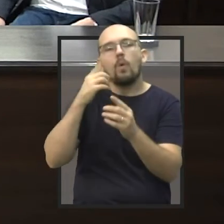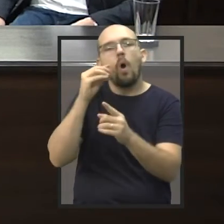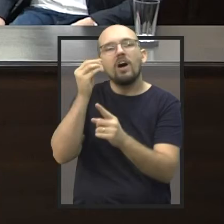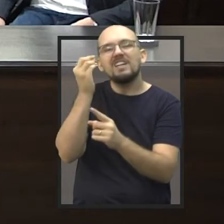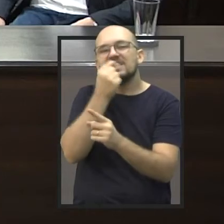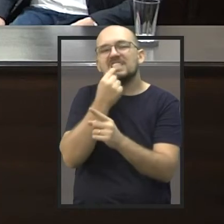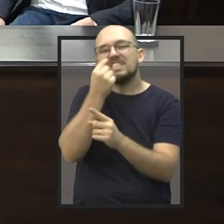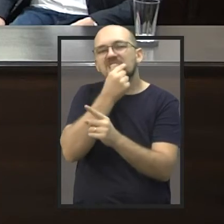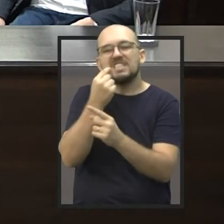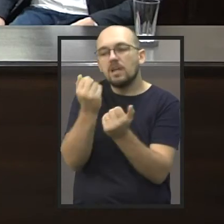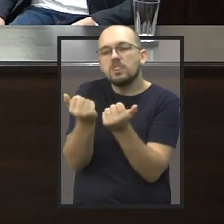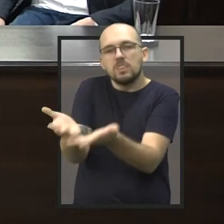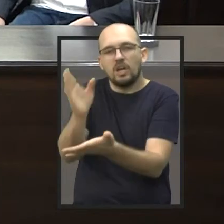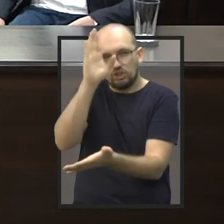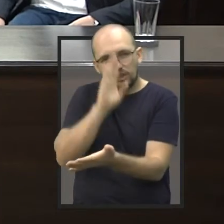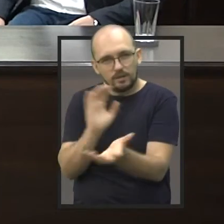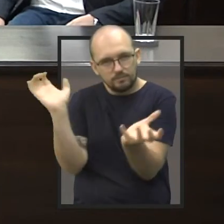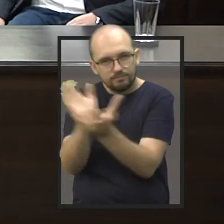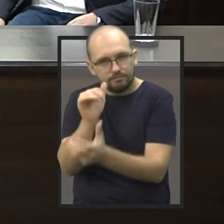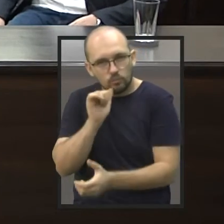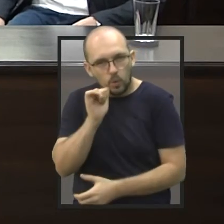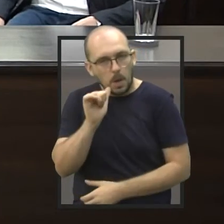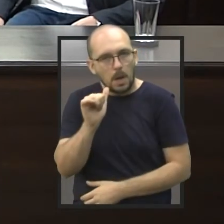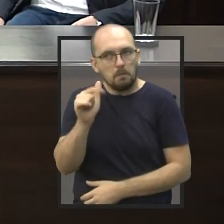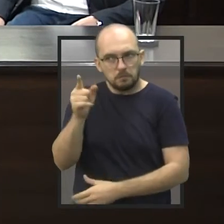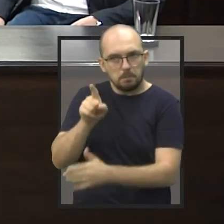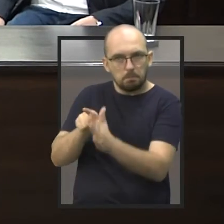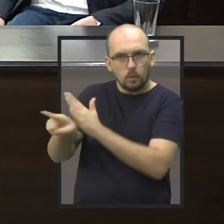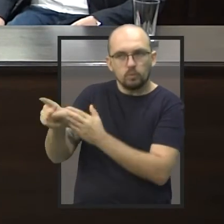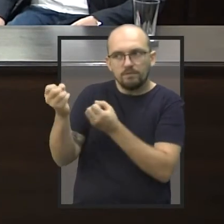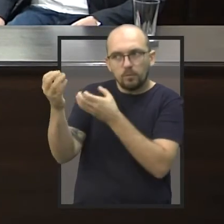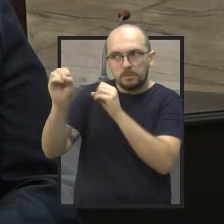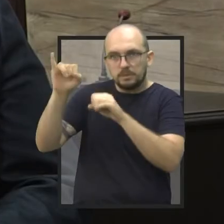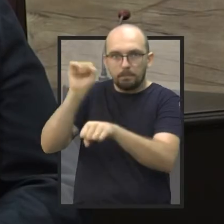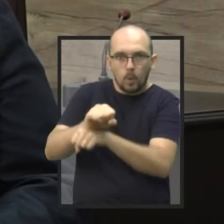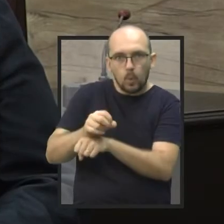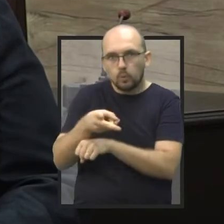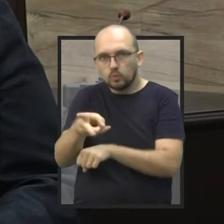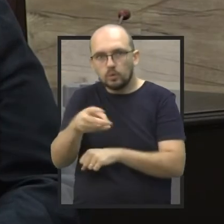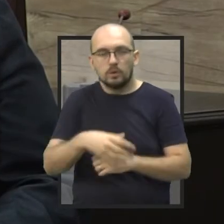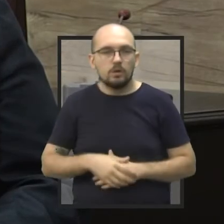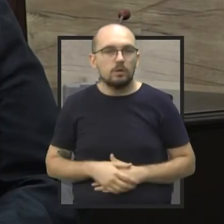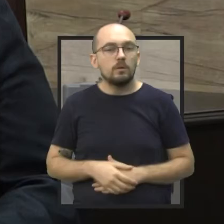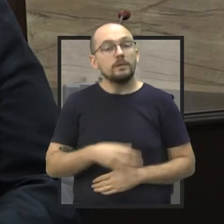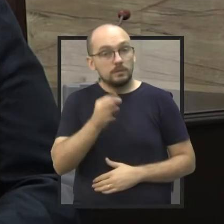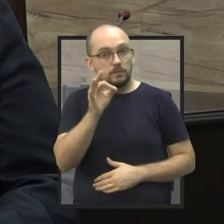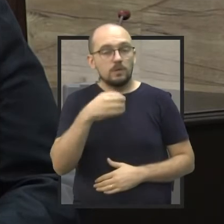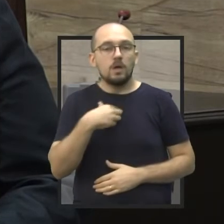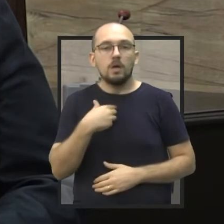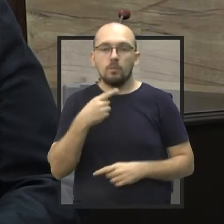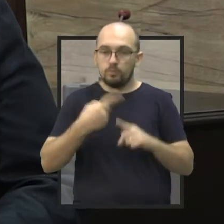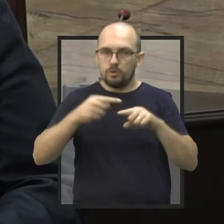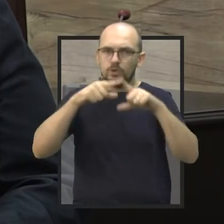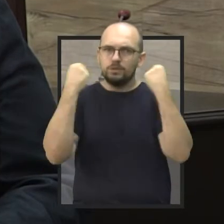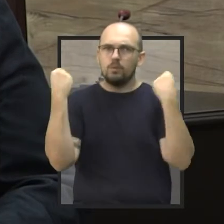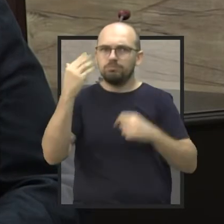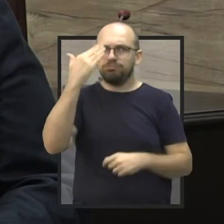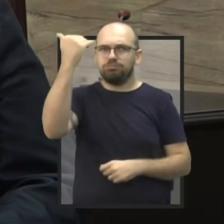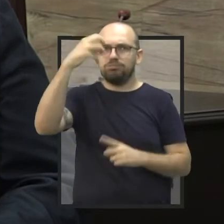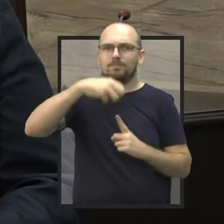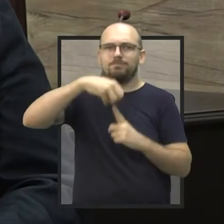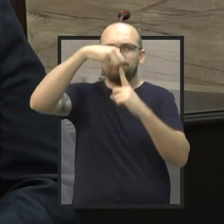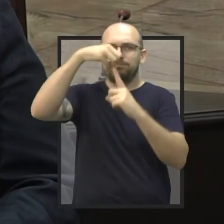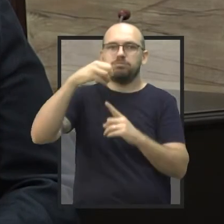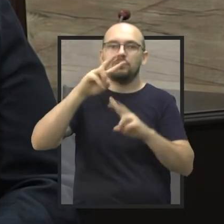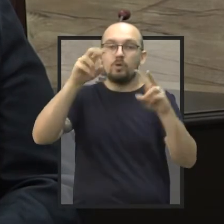parou, vai continuar depois? Sim. Jaú é referência no apoio às mulheres vítimas de violência.